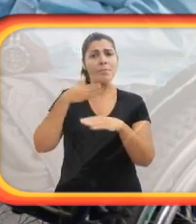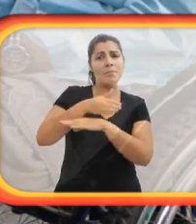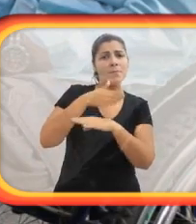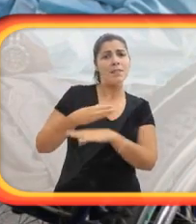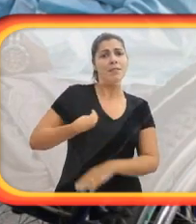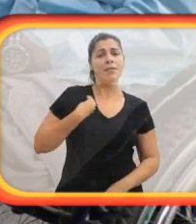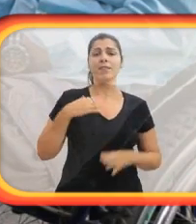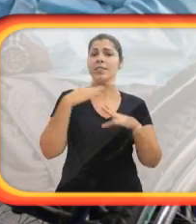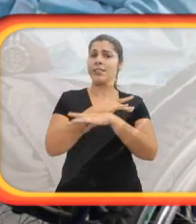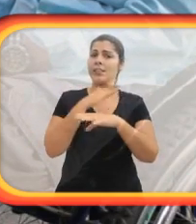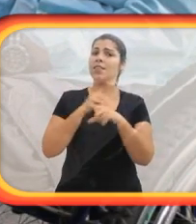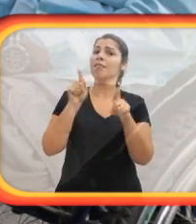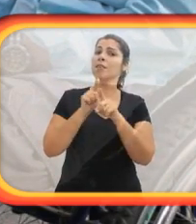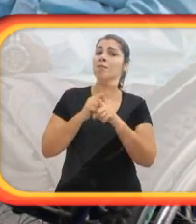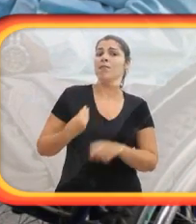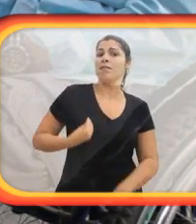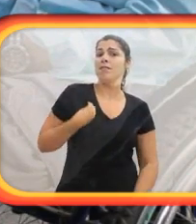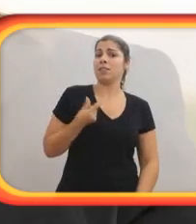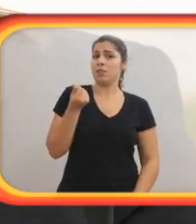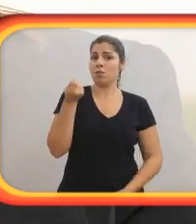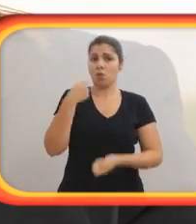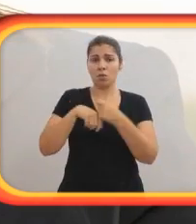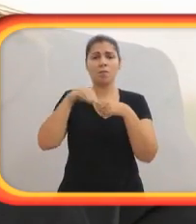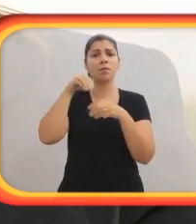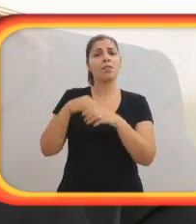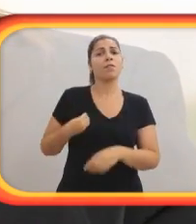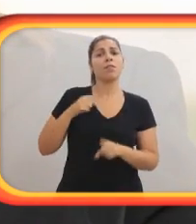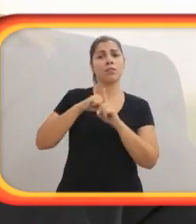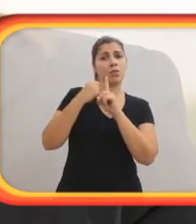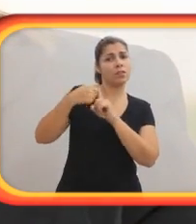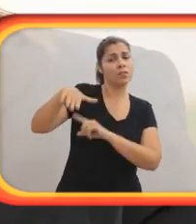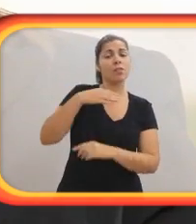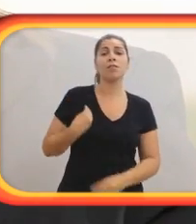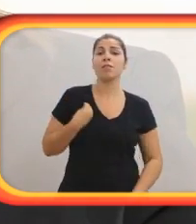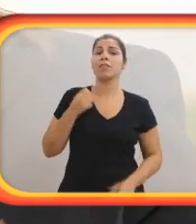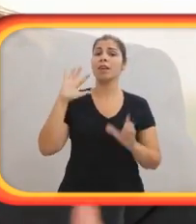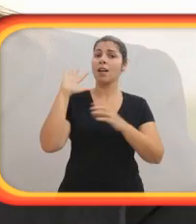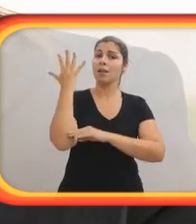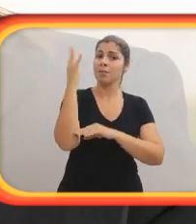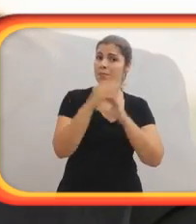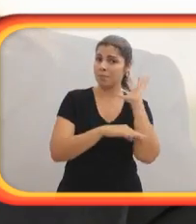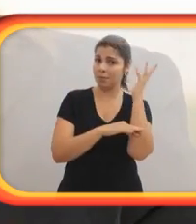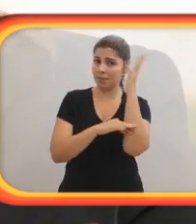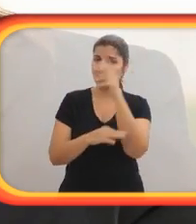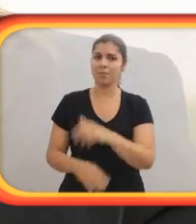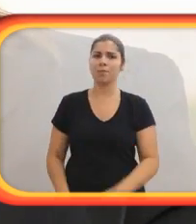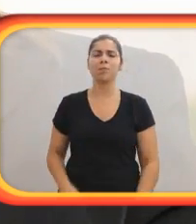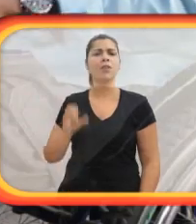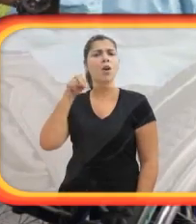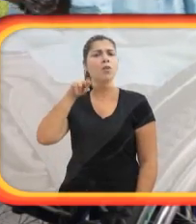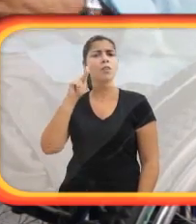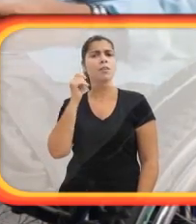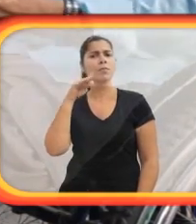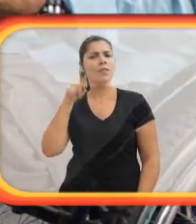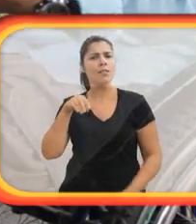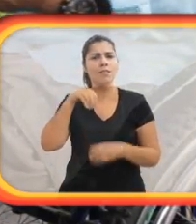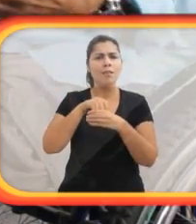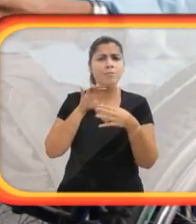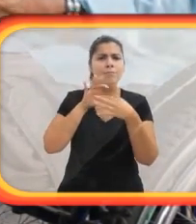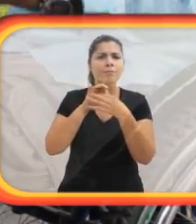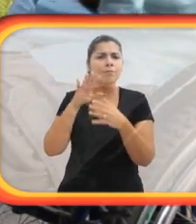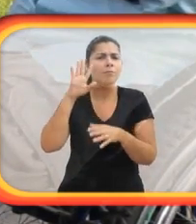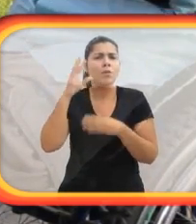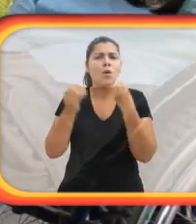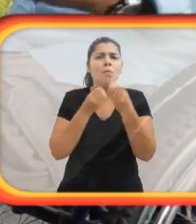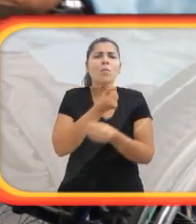mesmo direito de usufruir, de participar da vida da cidade, da vida econômica, da vida social, da vida ambiental. O ONU Habitat tem